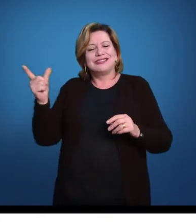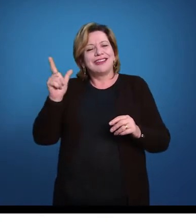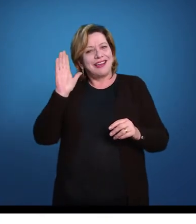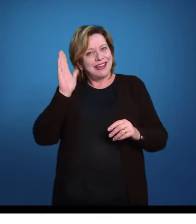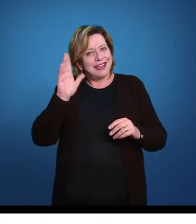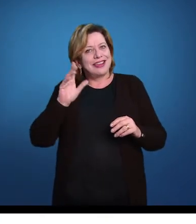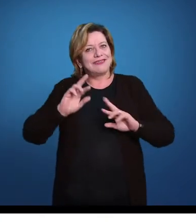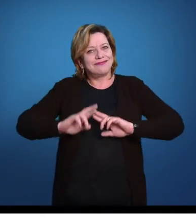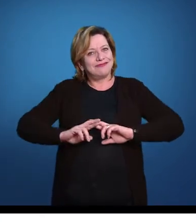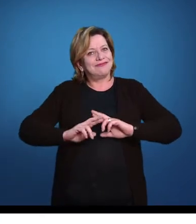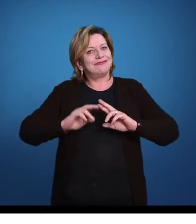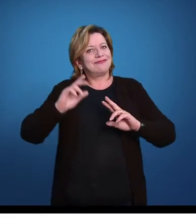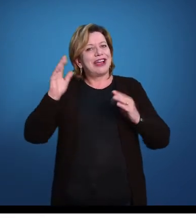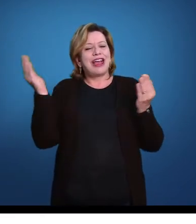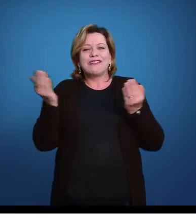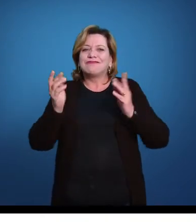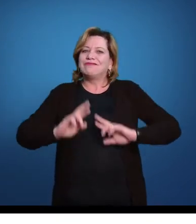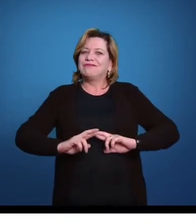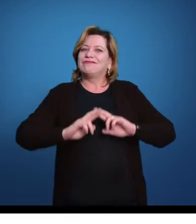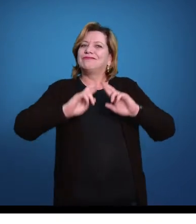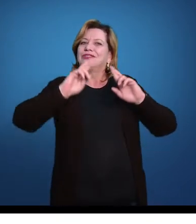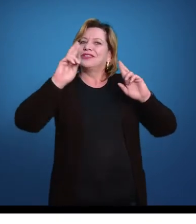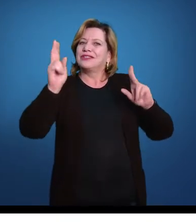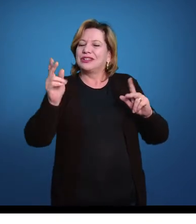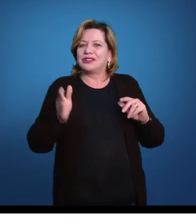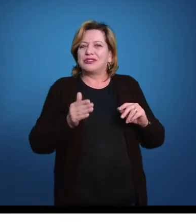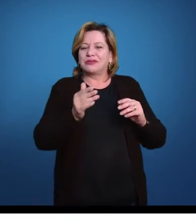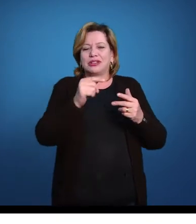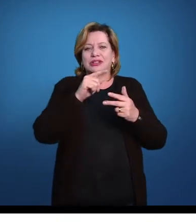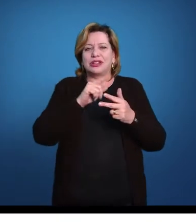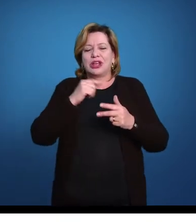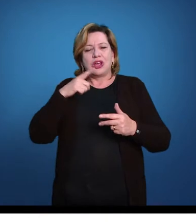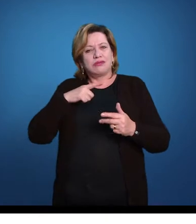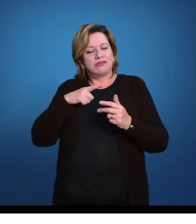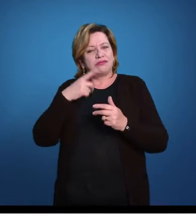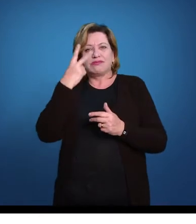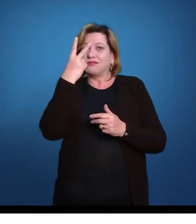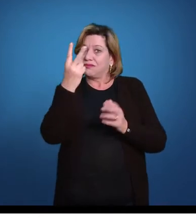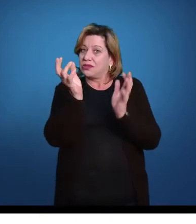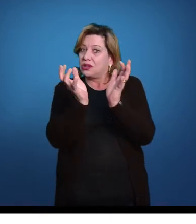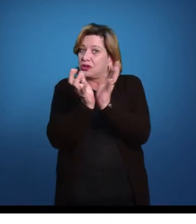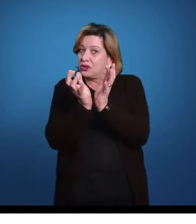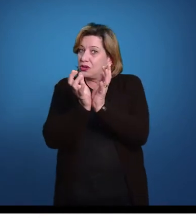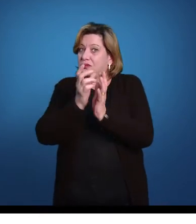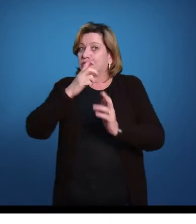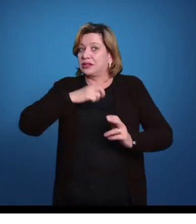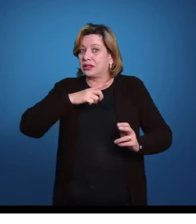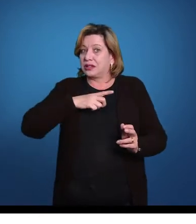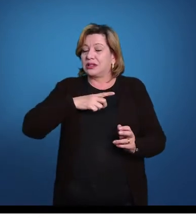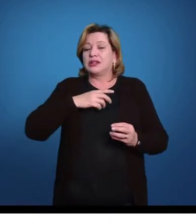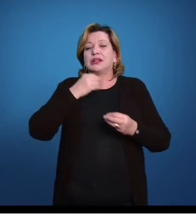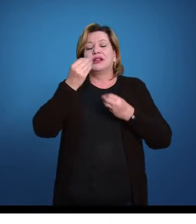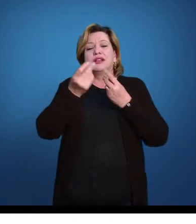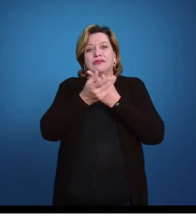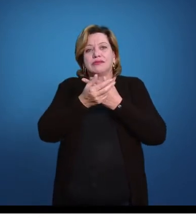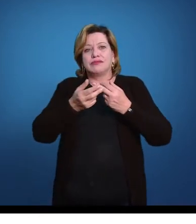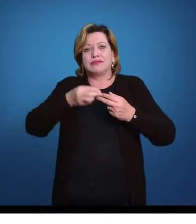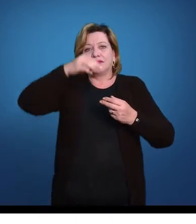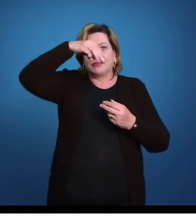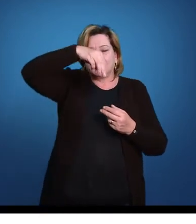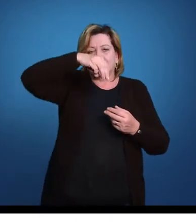peixes, mas hoje em dia os viventes são dois grupos apenas, mixinóide e petromizontia, ou